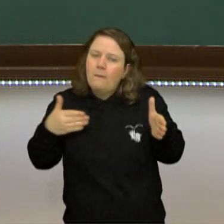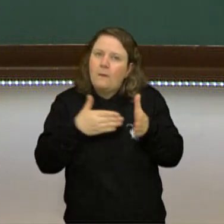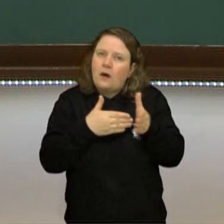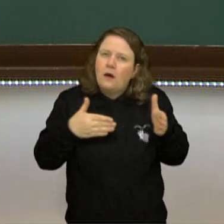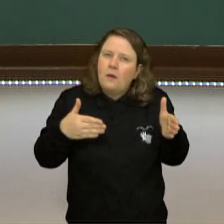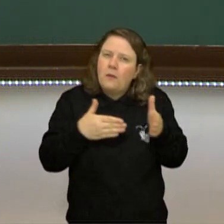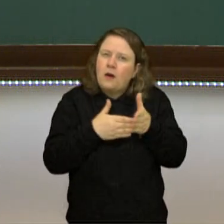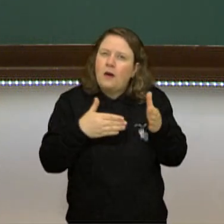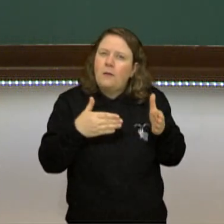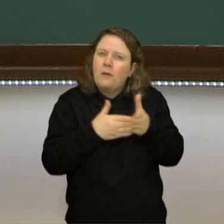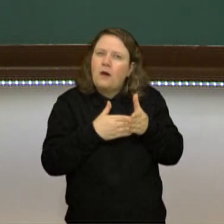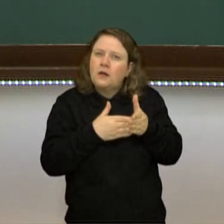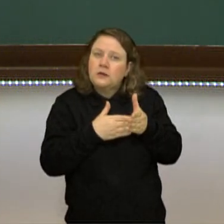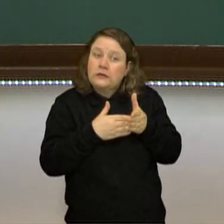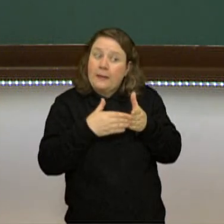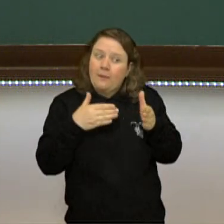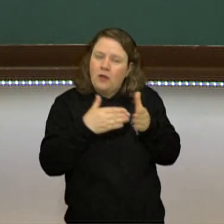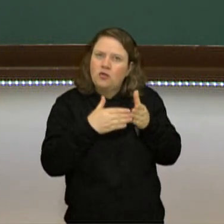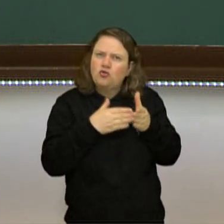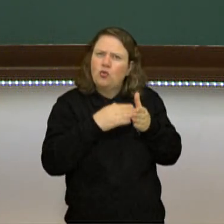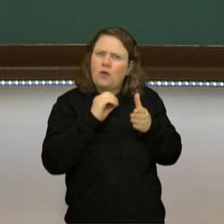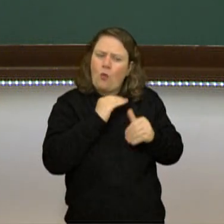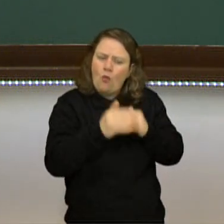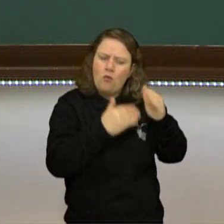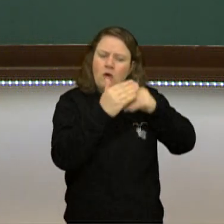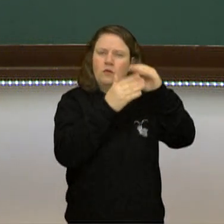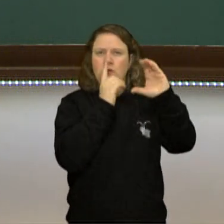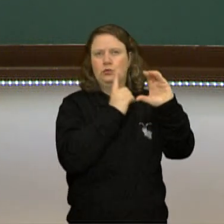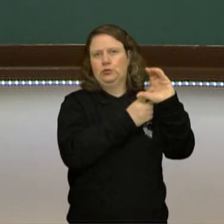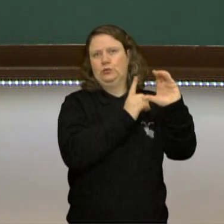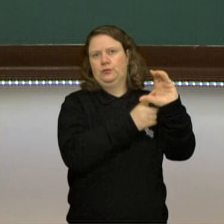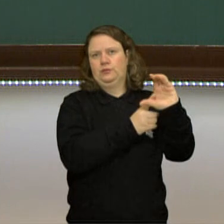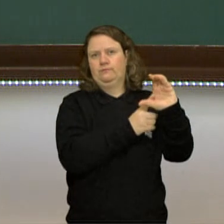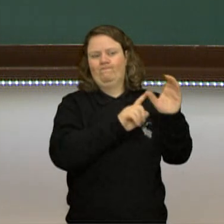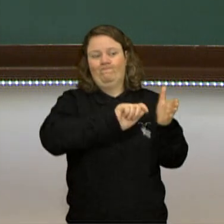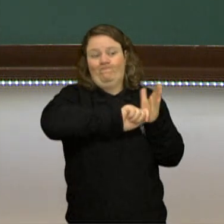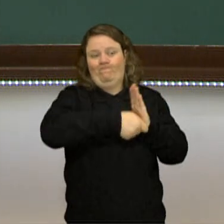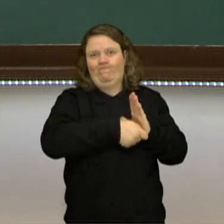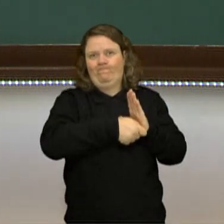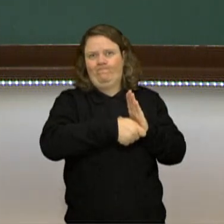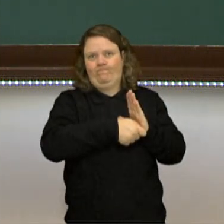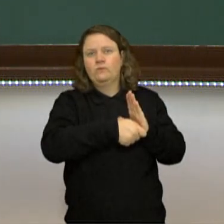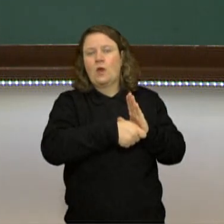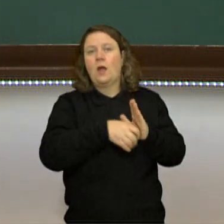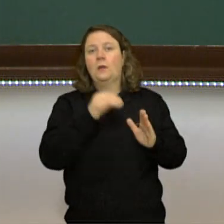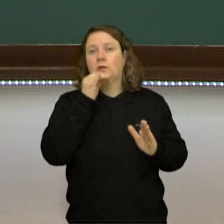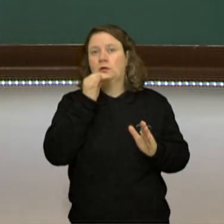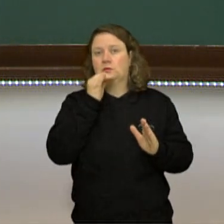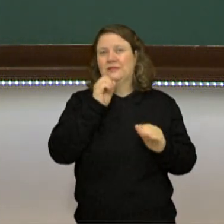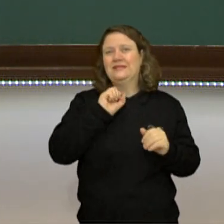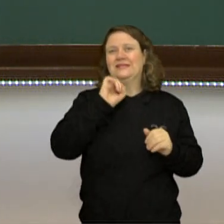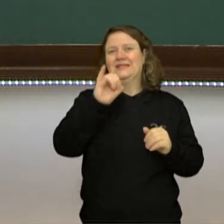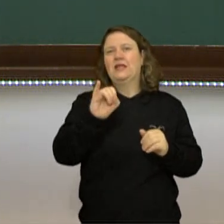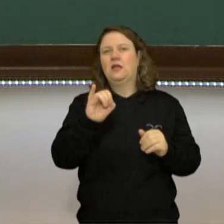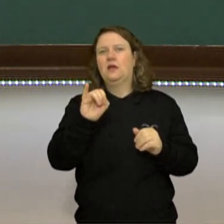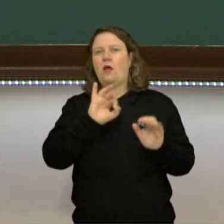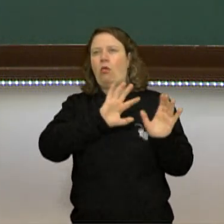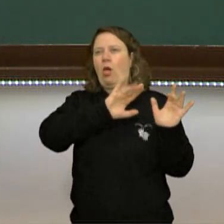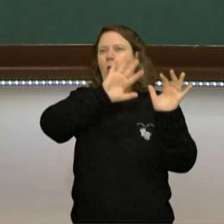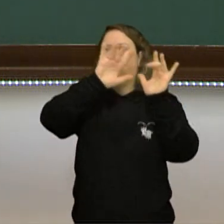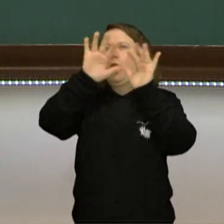do sistema comunista. Então, seria algo como se alguém fosse invadido pela União Soviética ou por outro país,